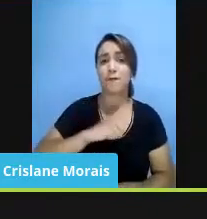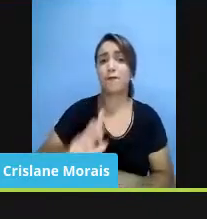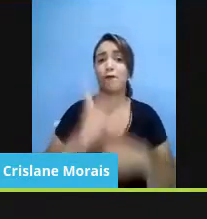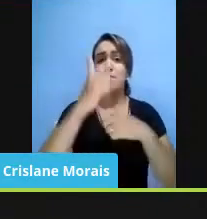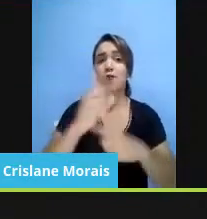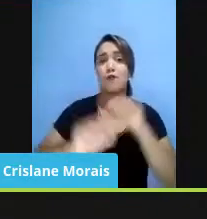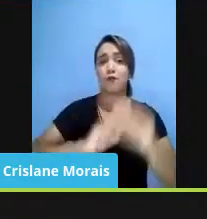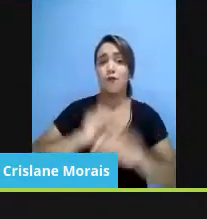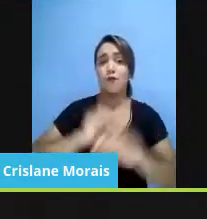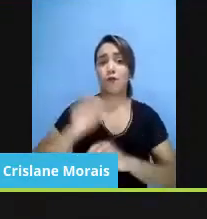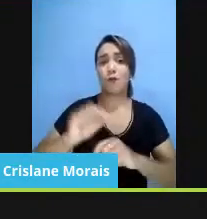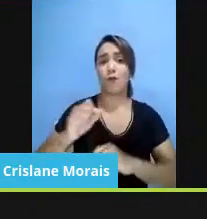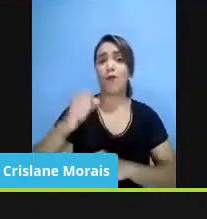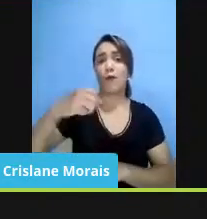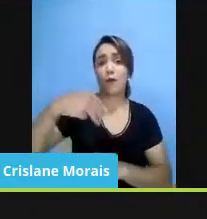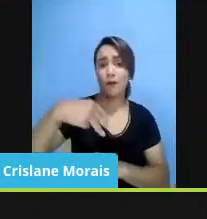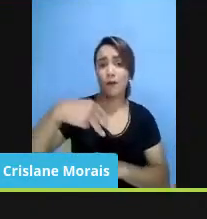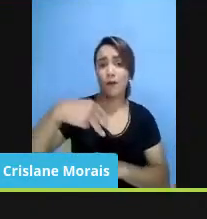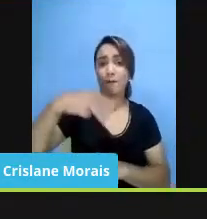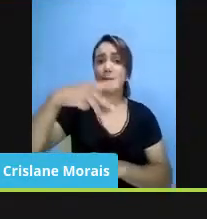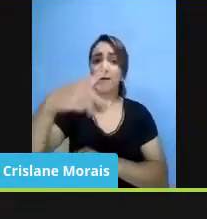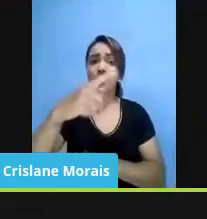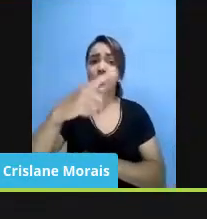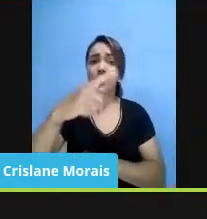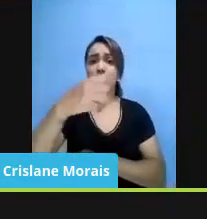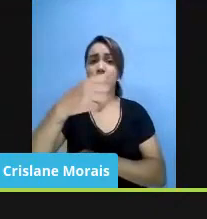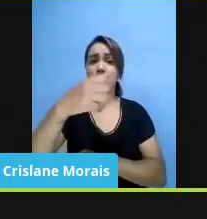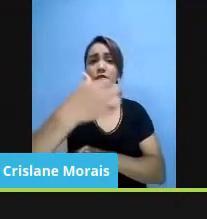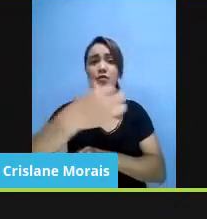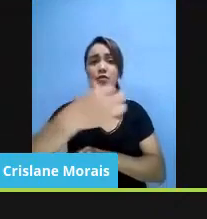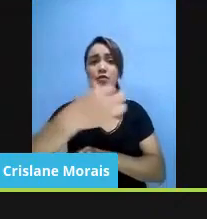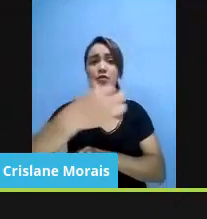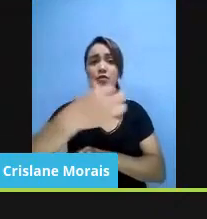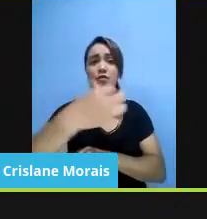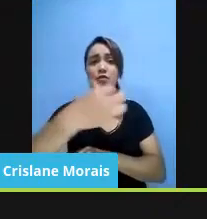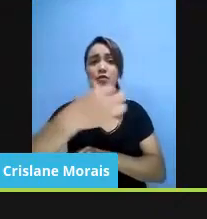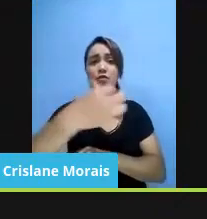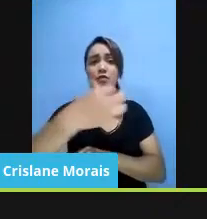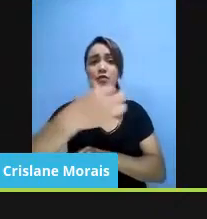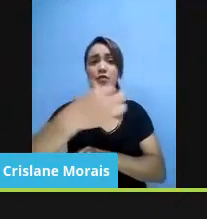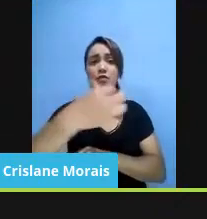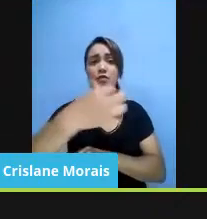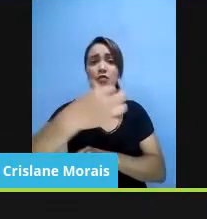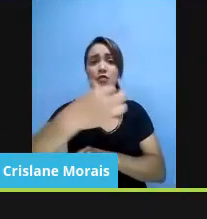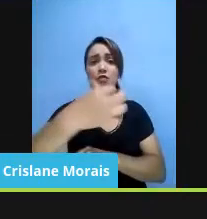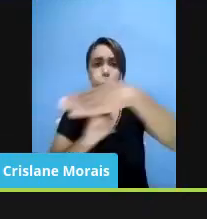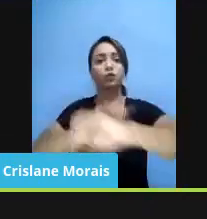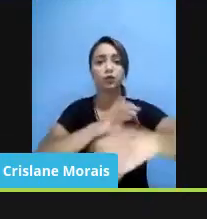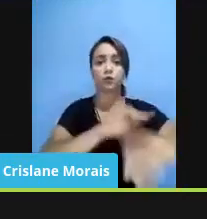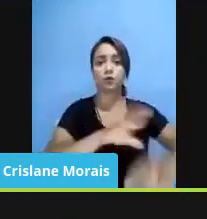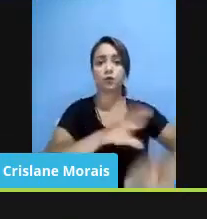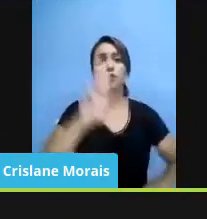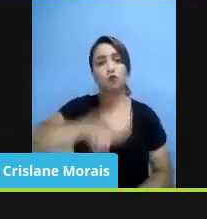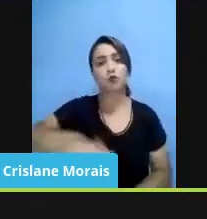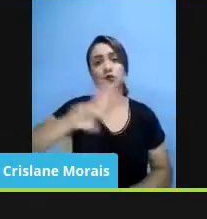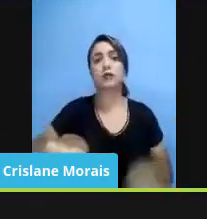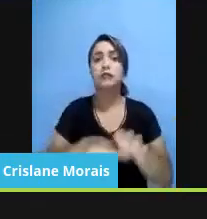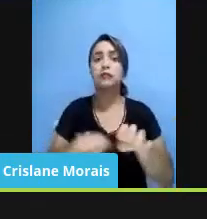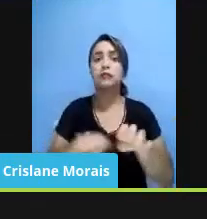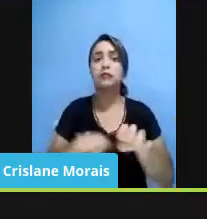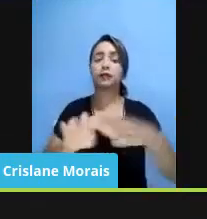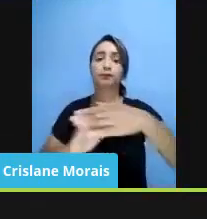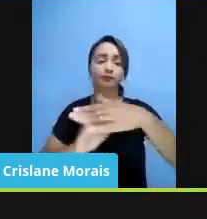MP910. Com isso, todas as instituições de ensino, tanto as universidades quanto os institutos e